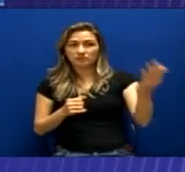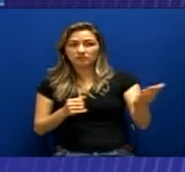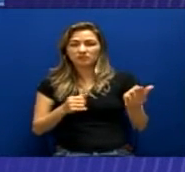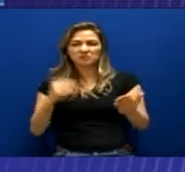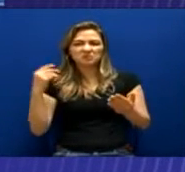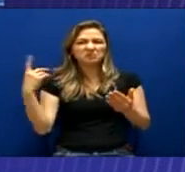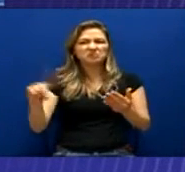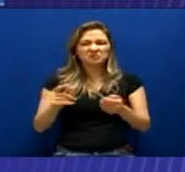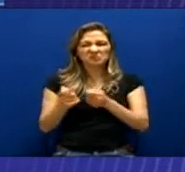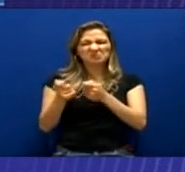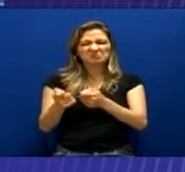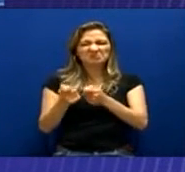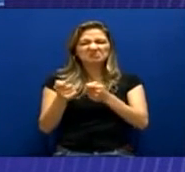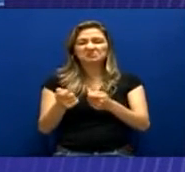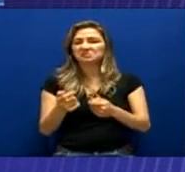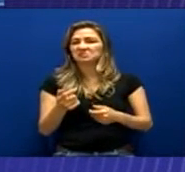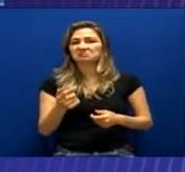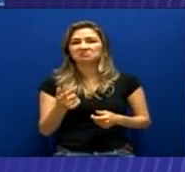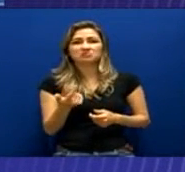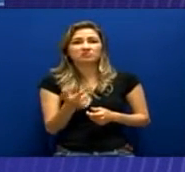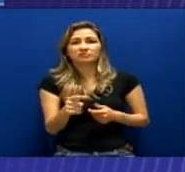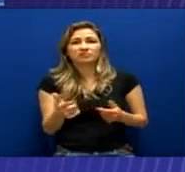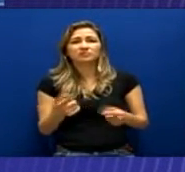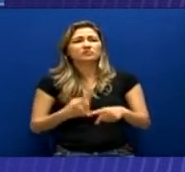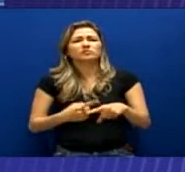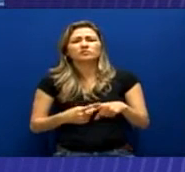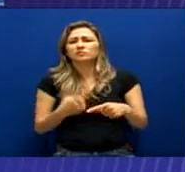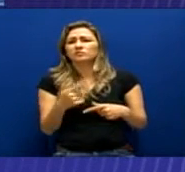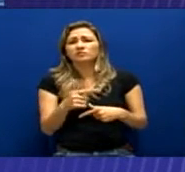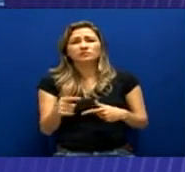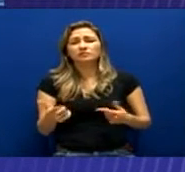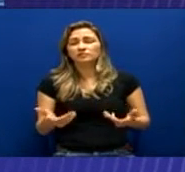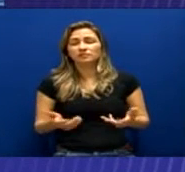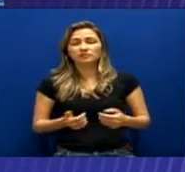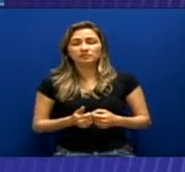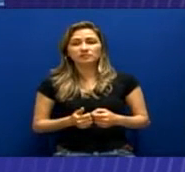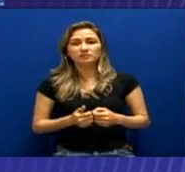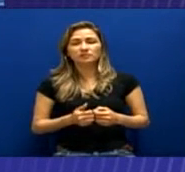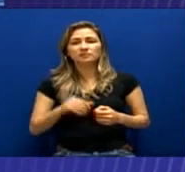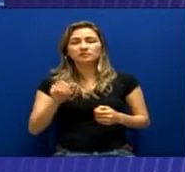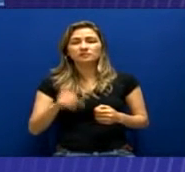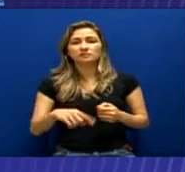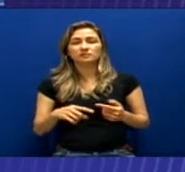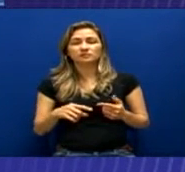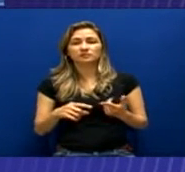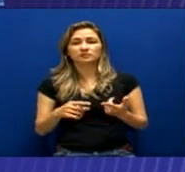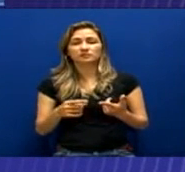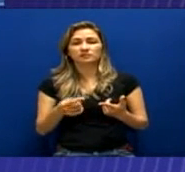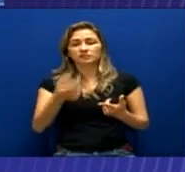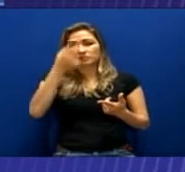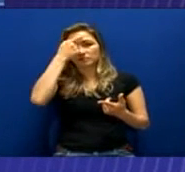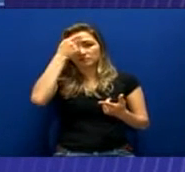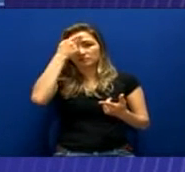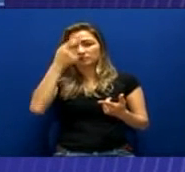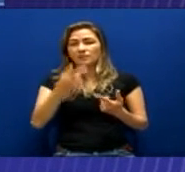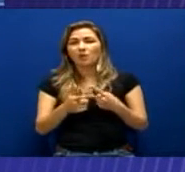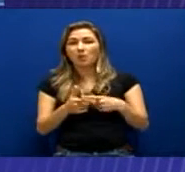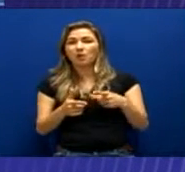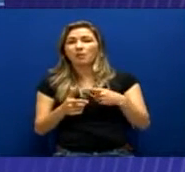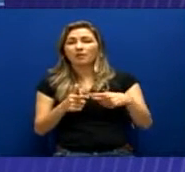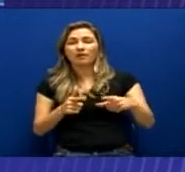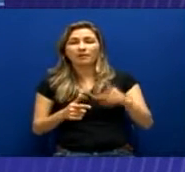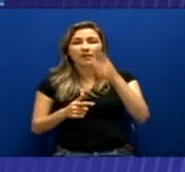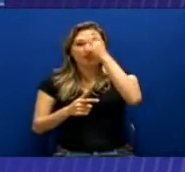para aquelas ações, o sistema que nós chamamos, sistema marginal, psicopatológico,